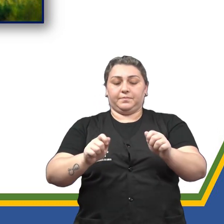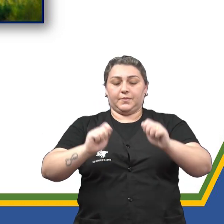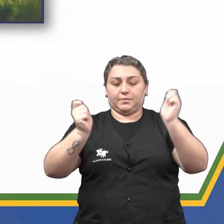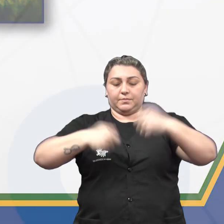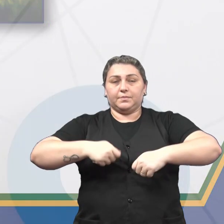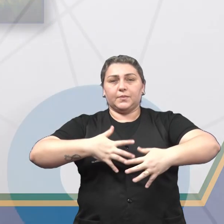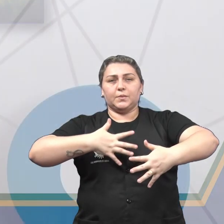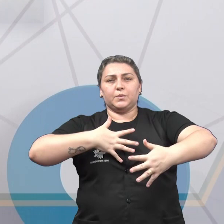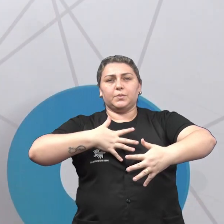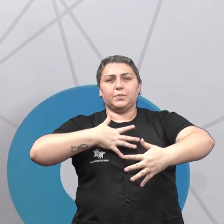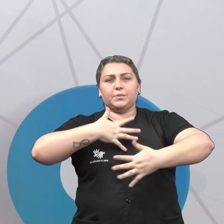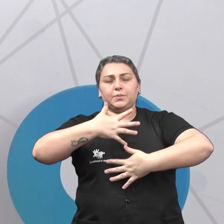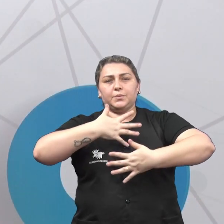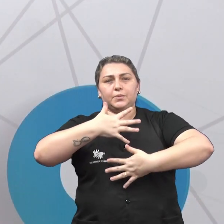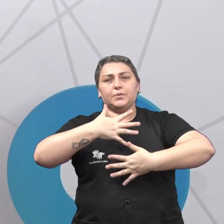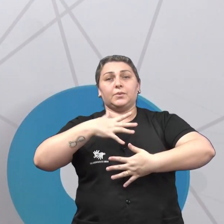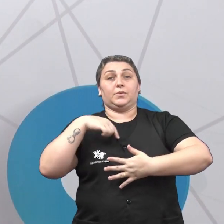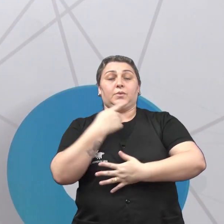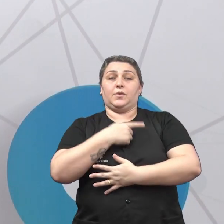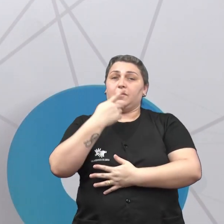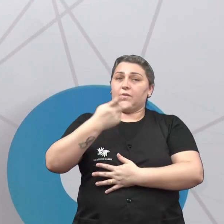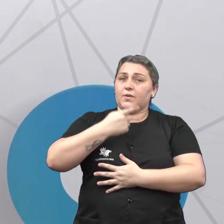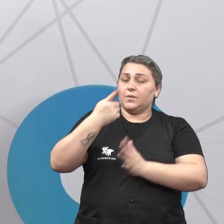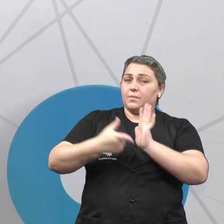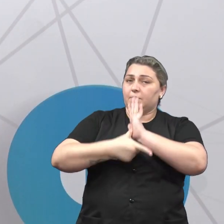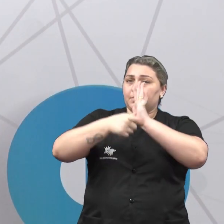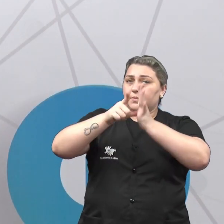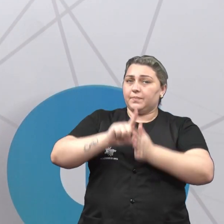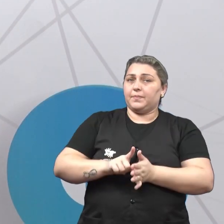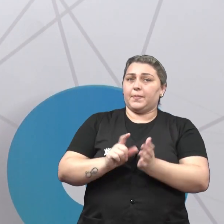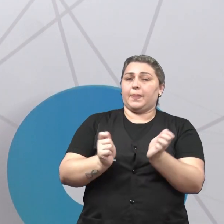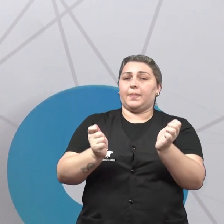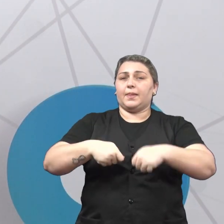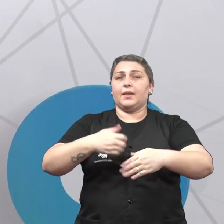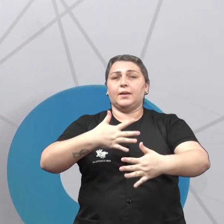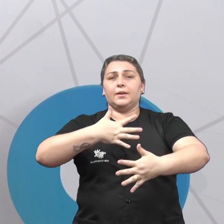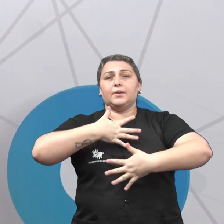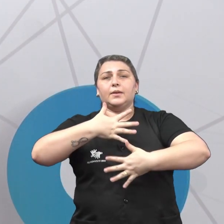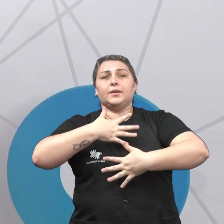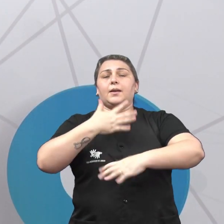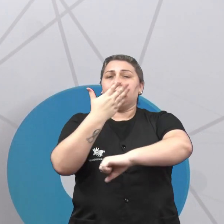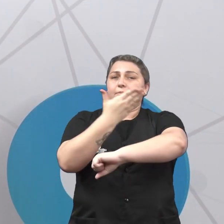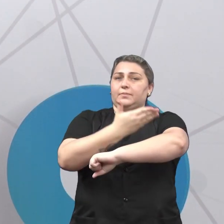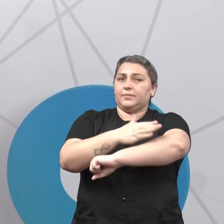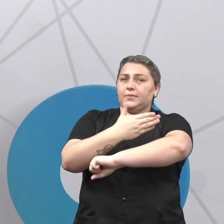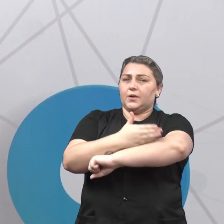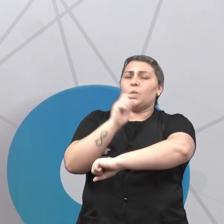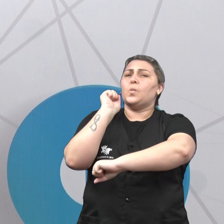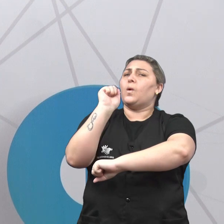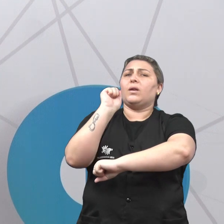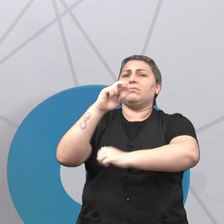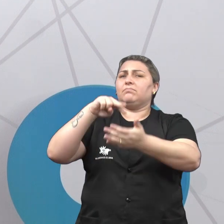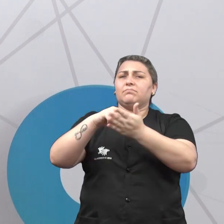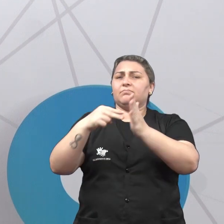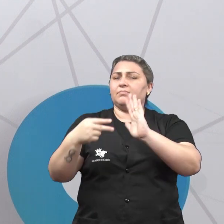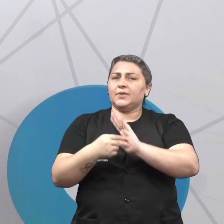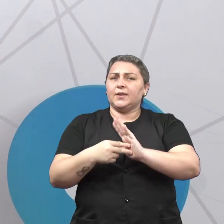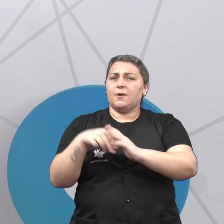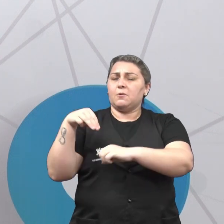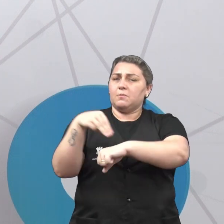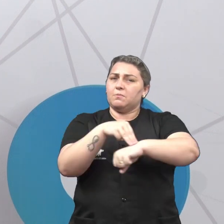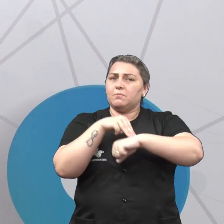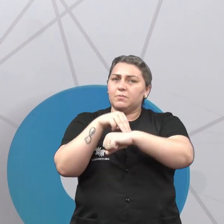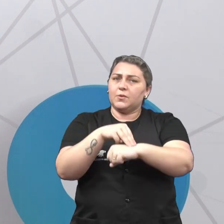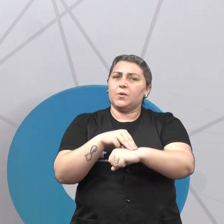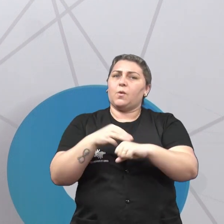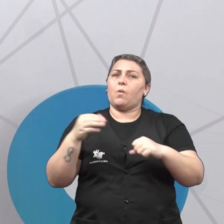motoras, né? Então, como a gente falou anteriormente, as capacidades motoras são treináveis. Então, a partir do momento que você